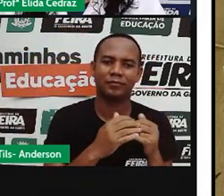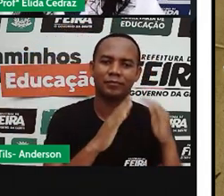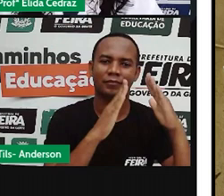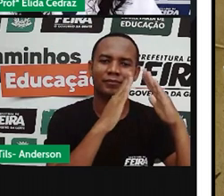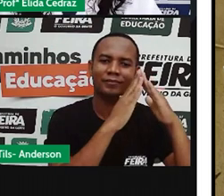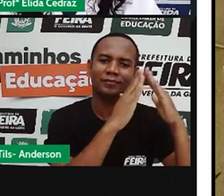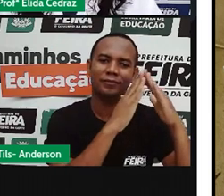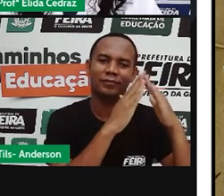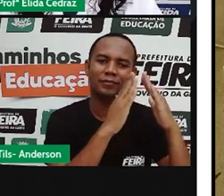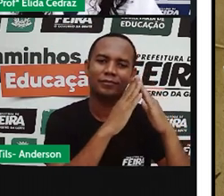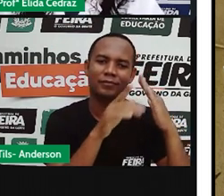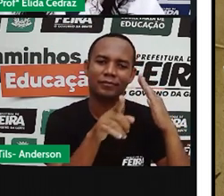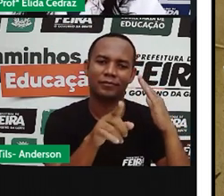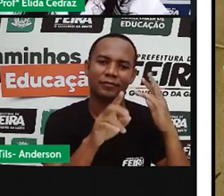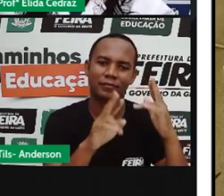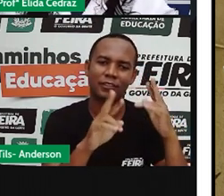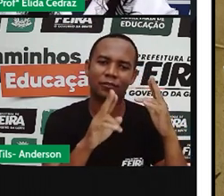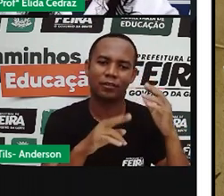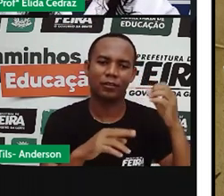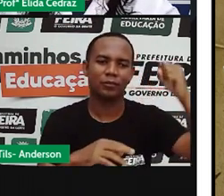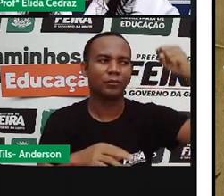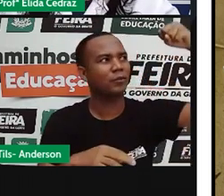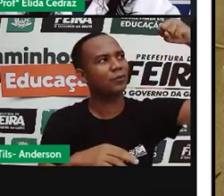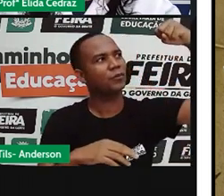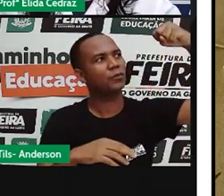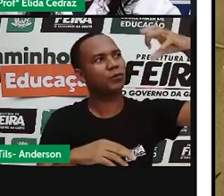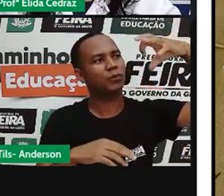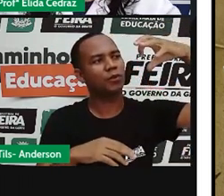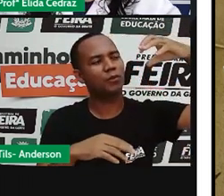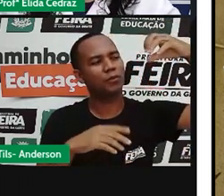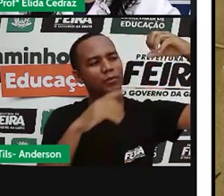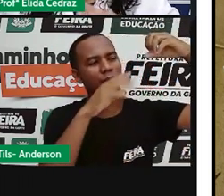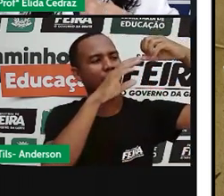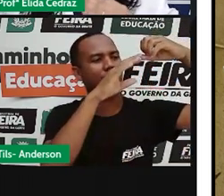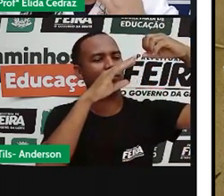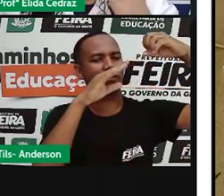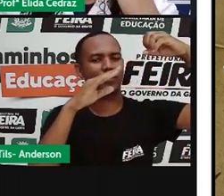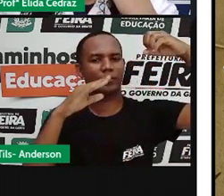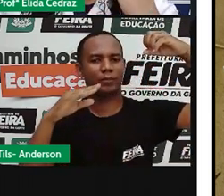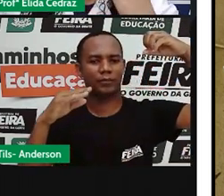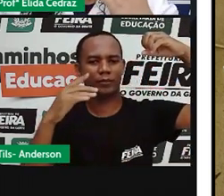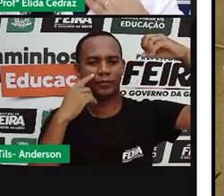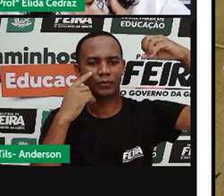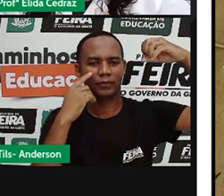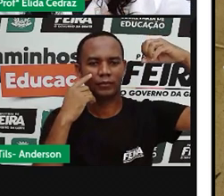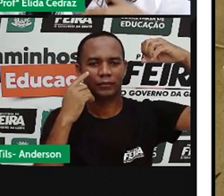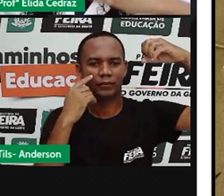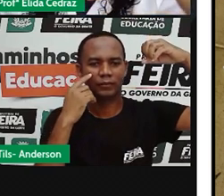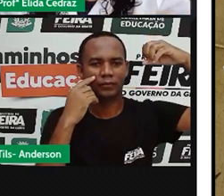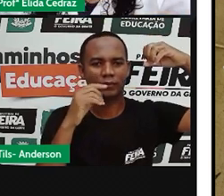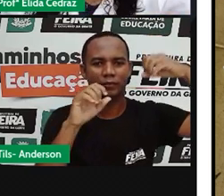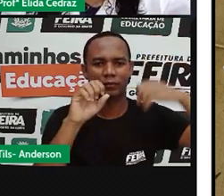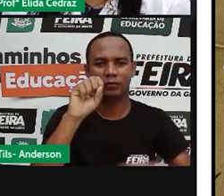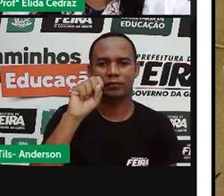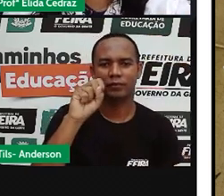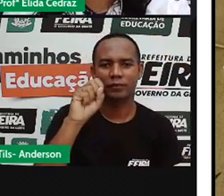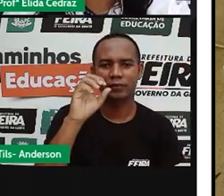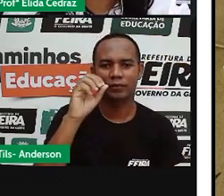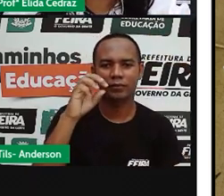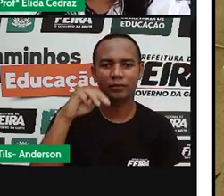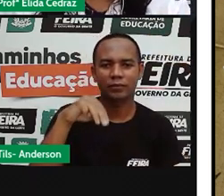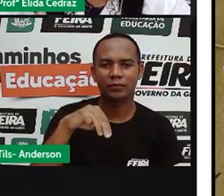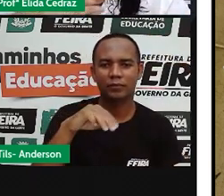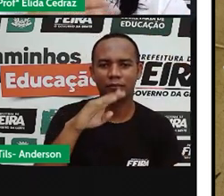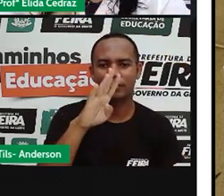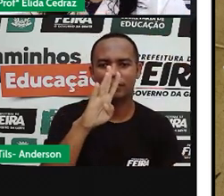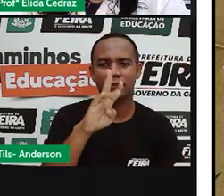a mesma coisa. A casa está recebendo o Sol, a fonte de luz, de um lado